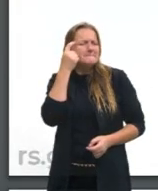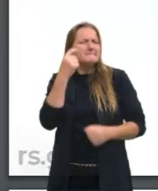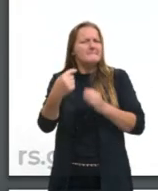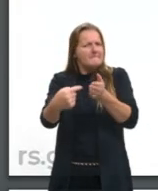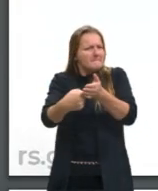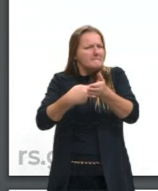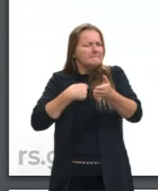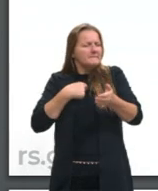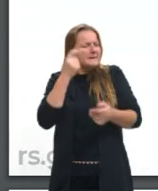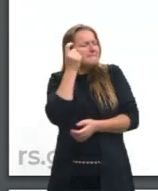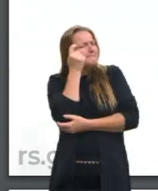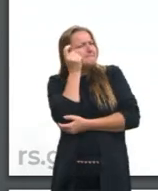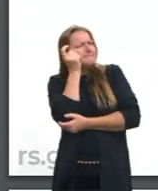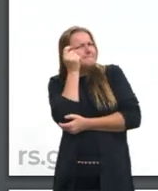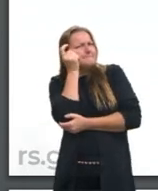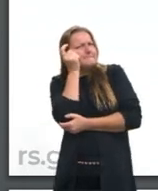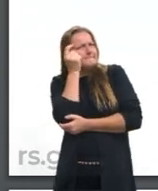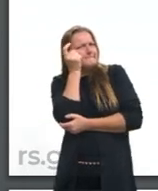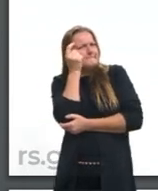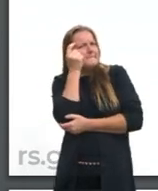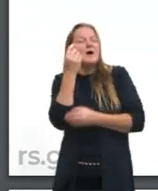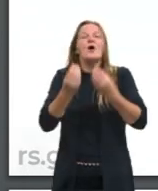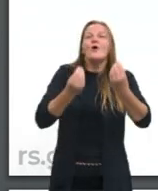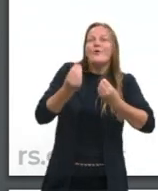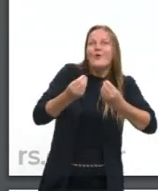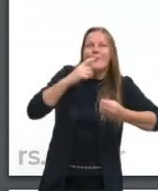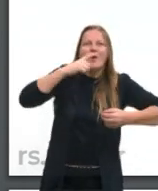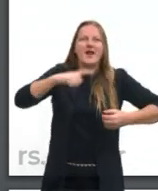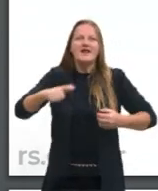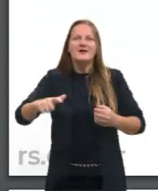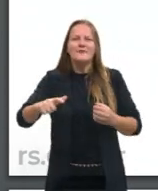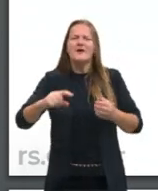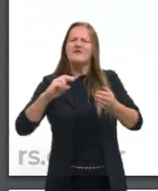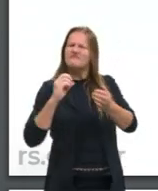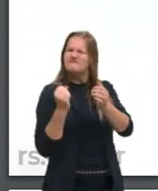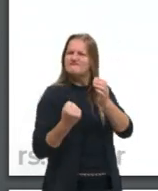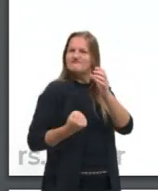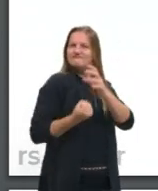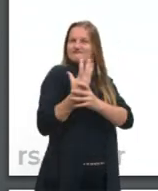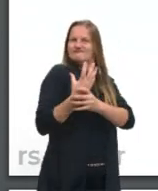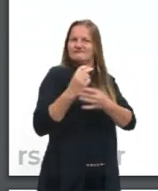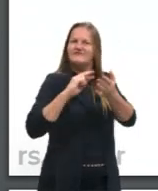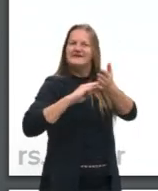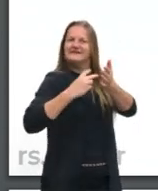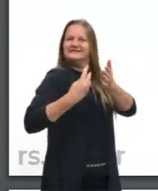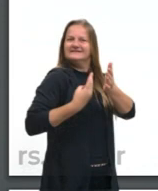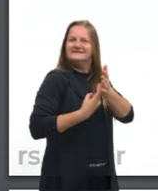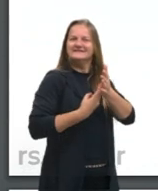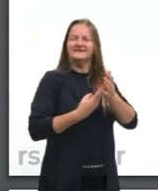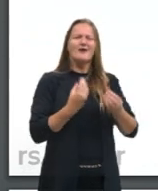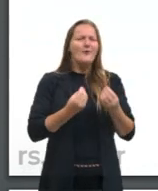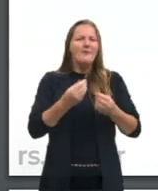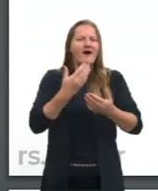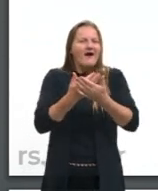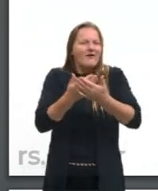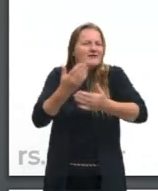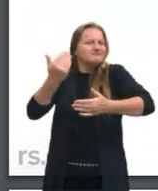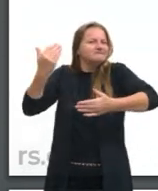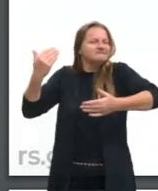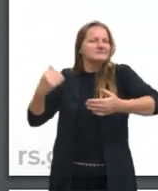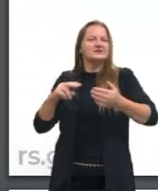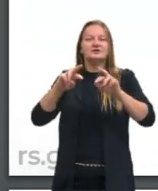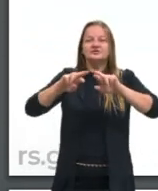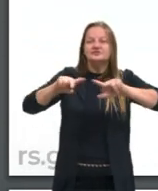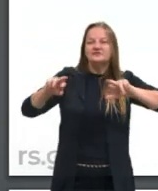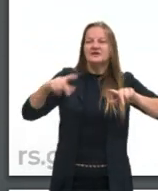perguntar, Já pararam para pensar como é que a língua, ela produz significado. A gente já falou em aulas anteriores qual a diferença